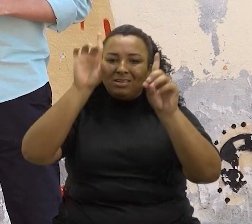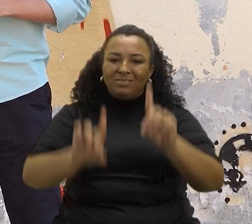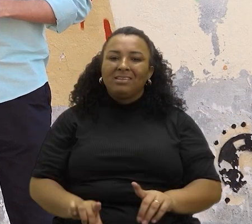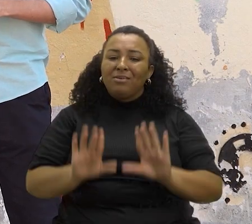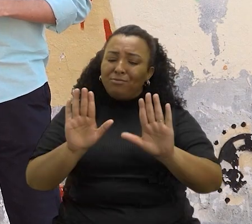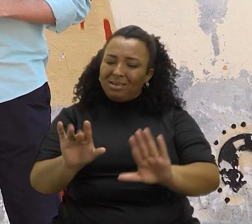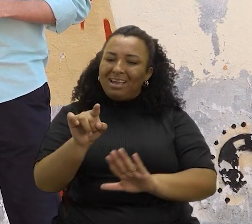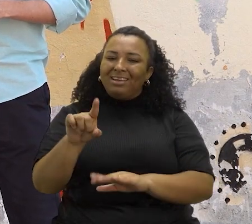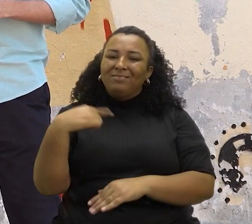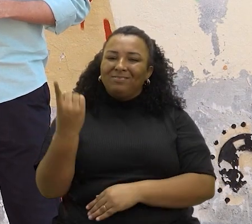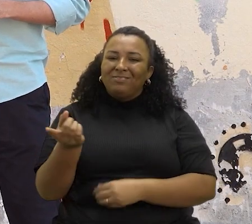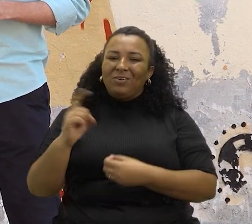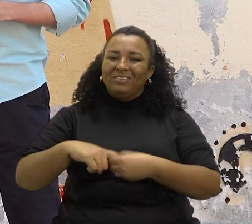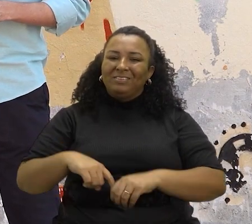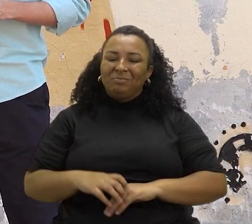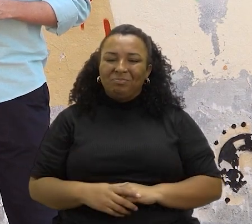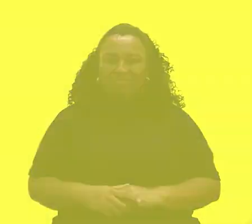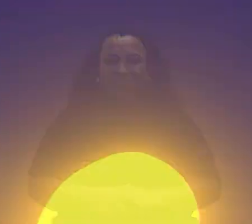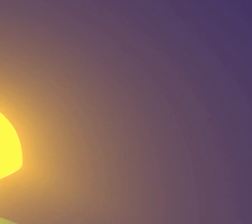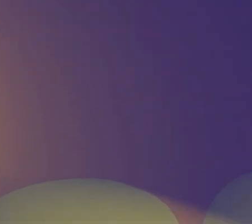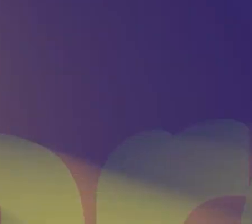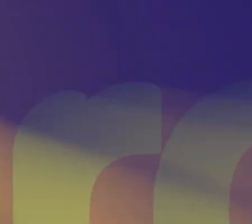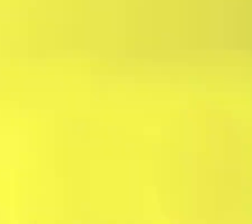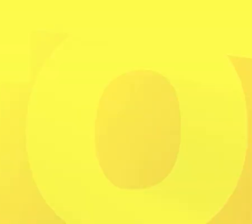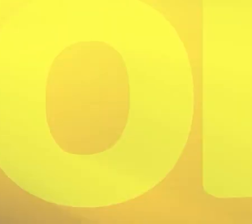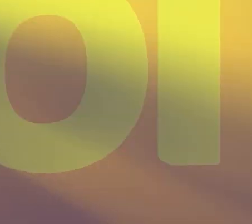com deficiência? Fica aí, que a gente volta já já.